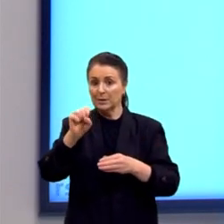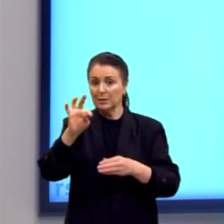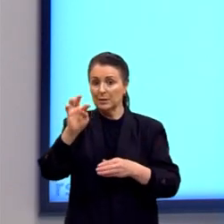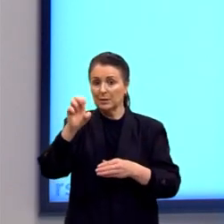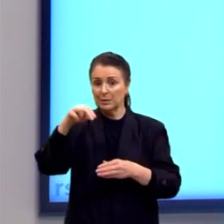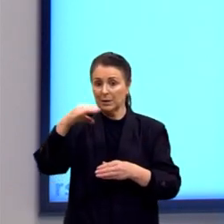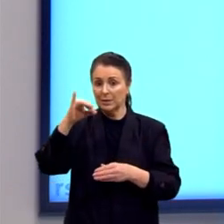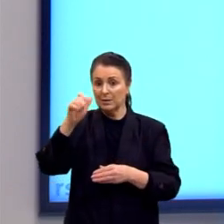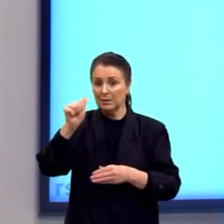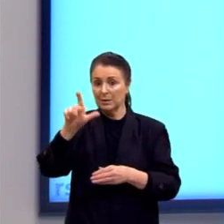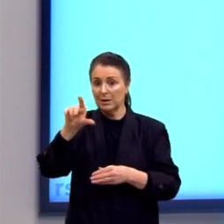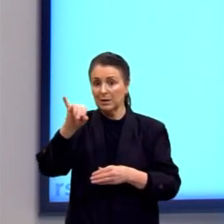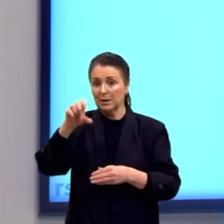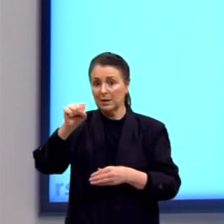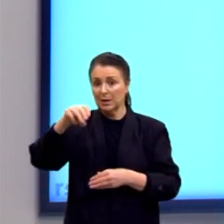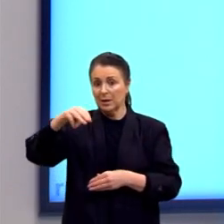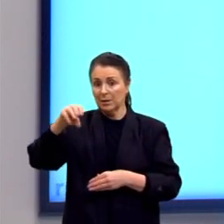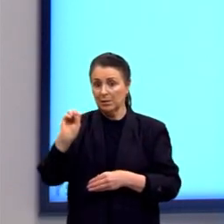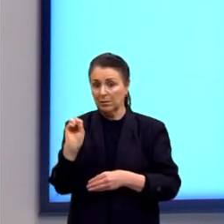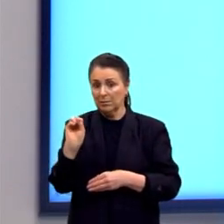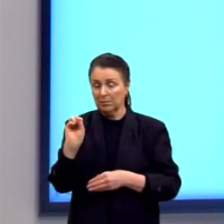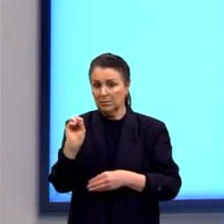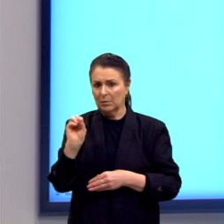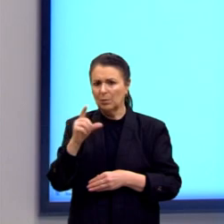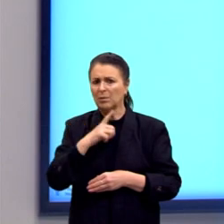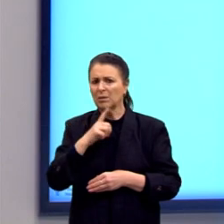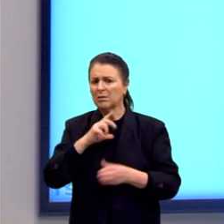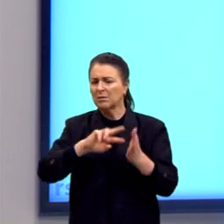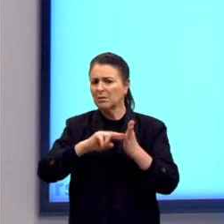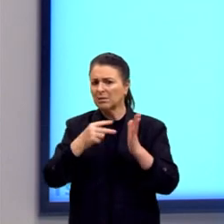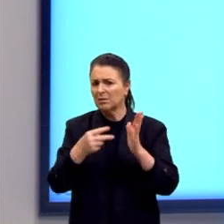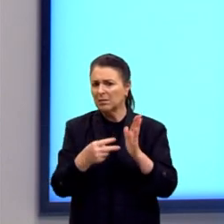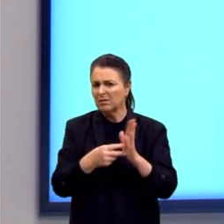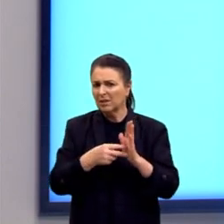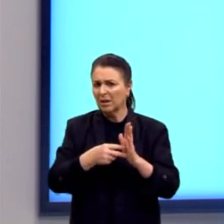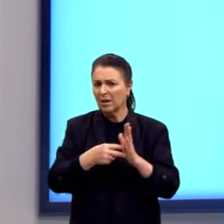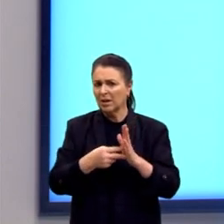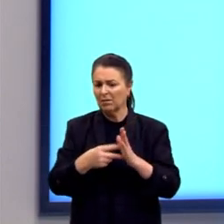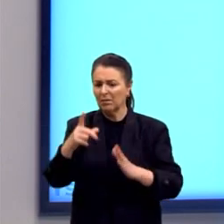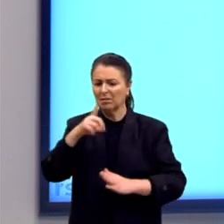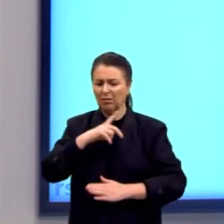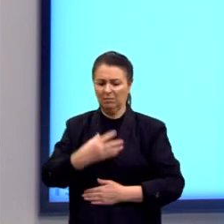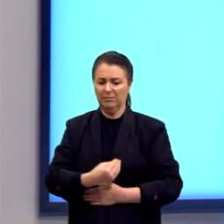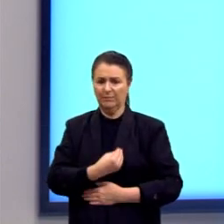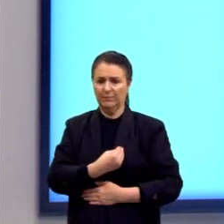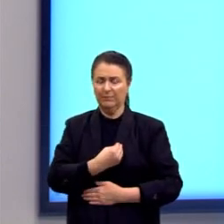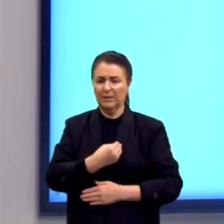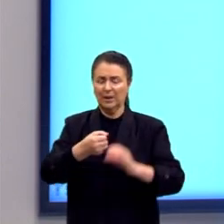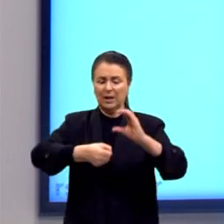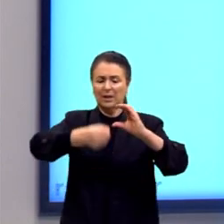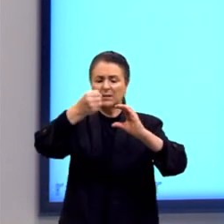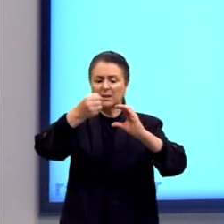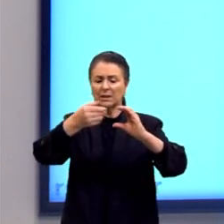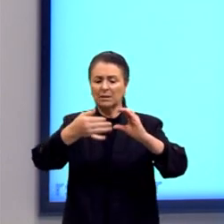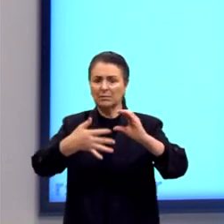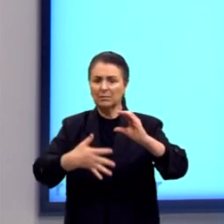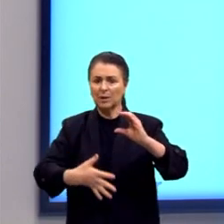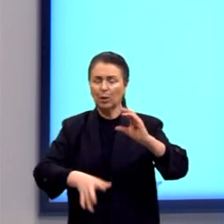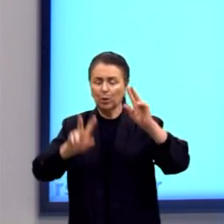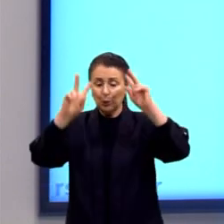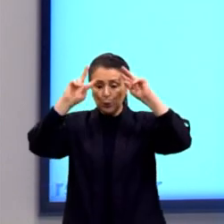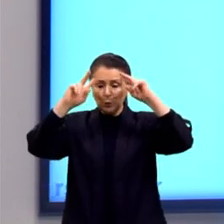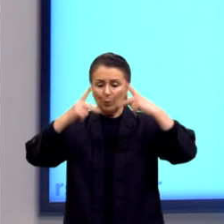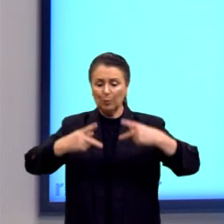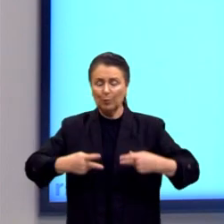é bem interessante. Então, o que é o existencialismo? Essa característica é voltada para a existência humana,